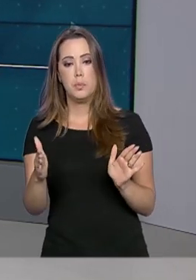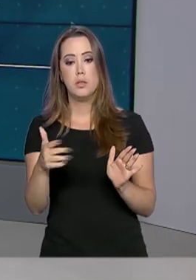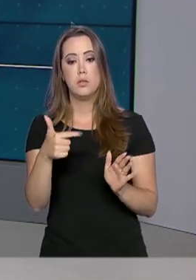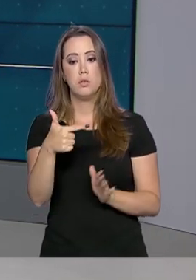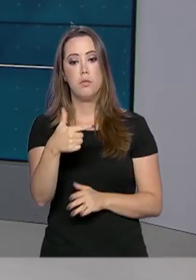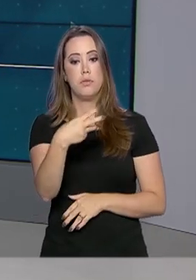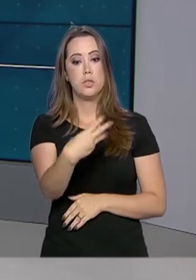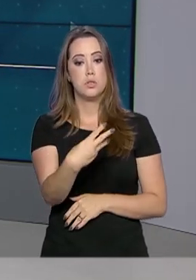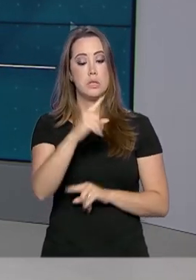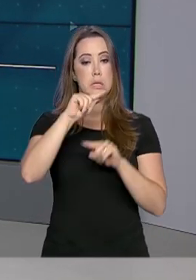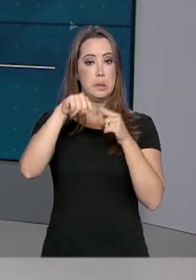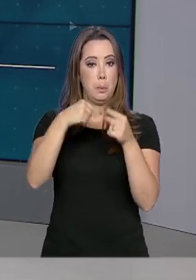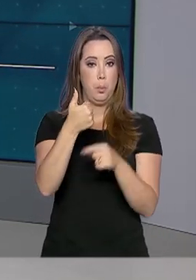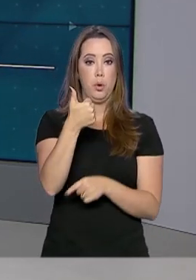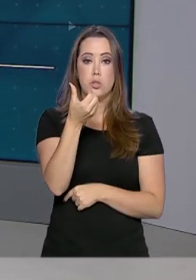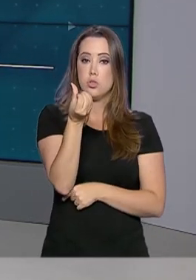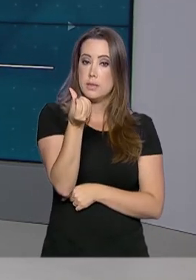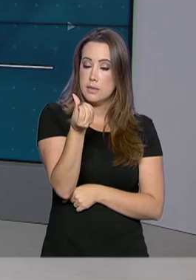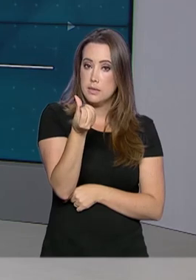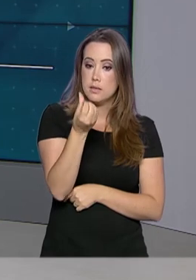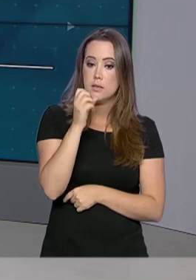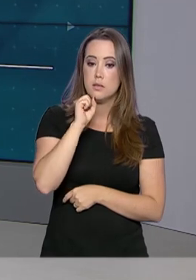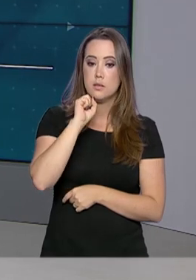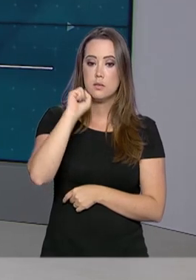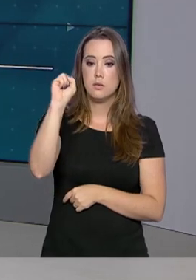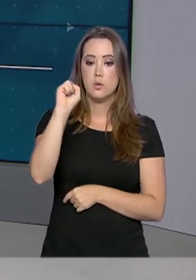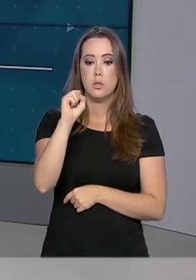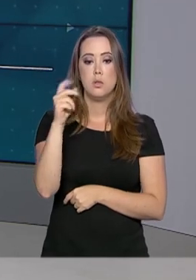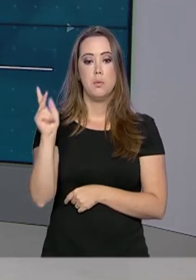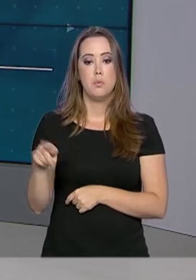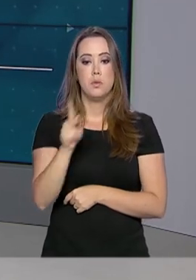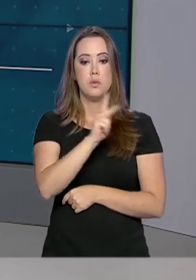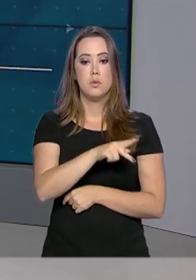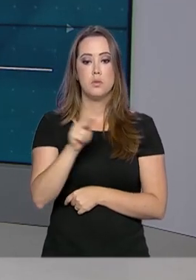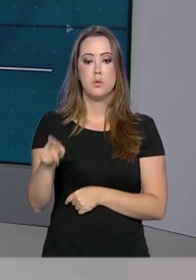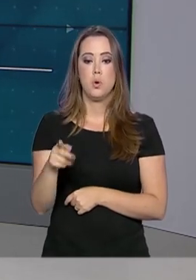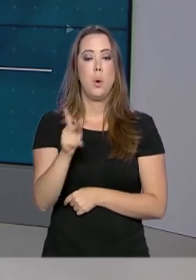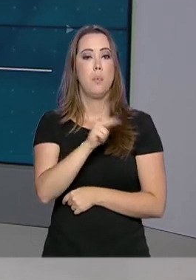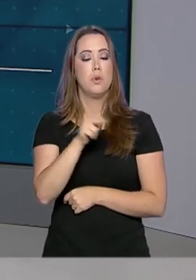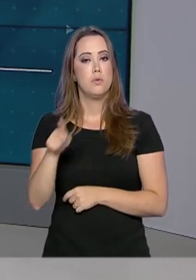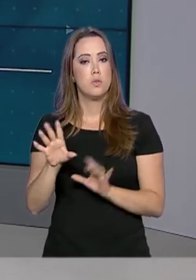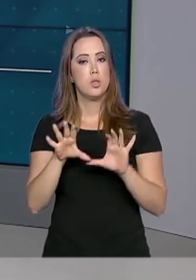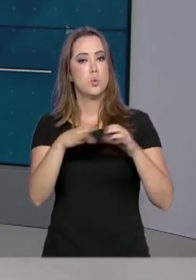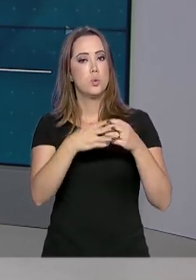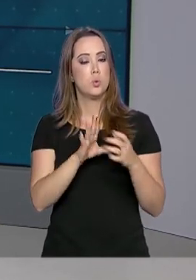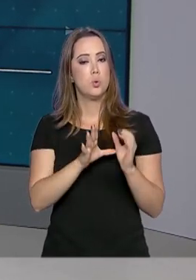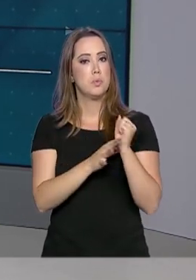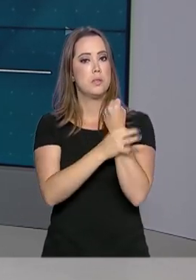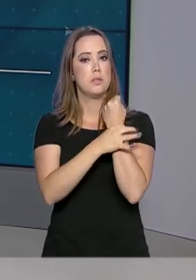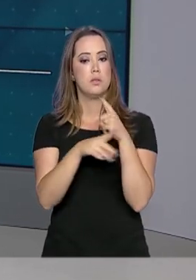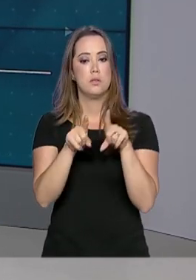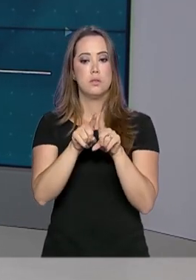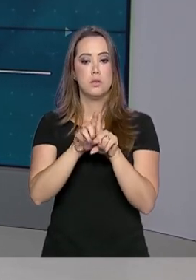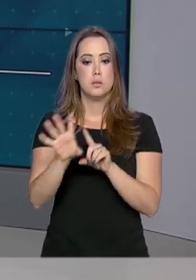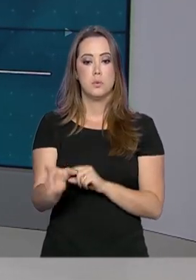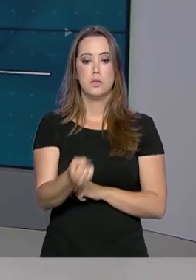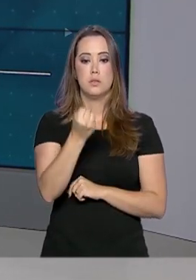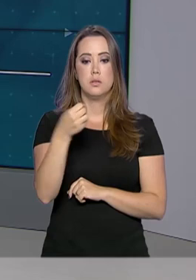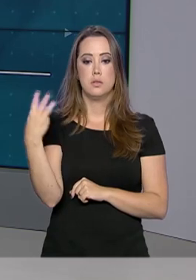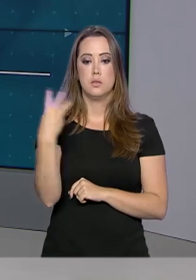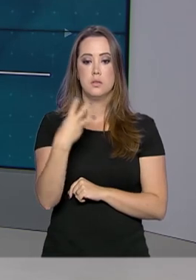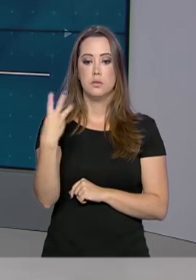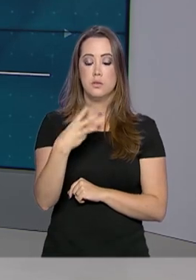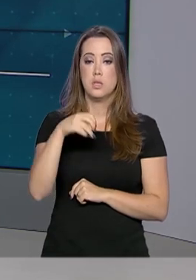A segunda, 16 de abril. Então, serão atendidos professores, profissionais das Forças de Segurança e Salvamento. A terceira